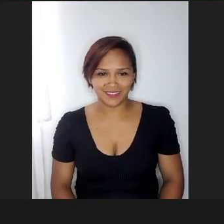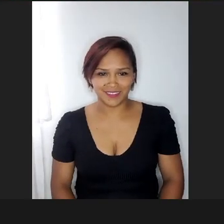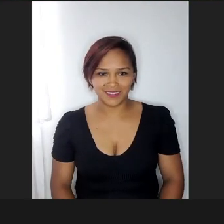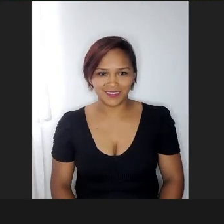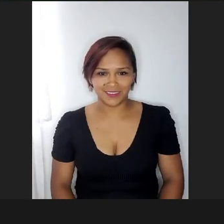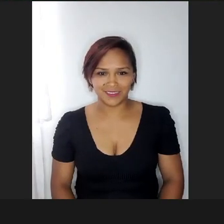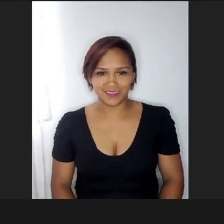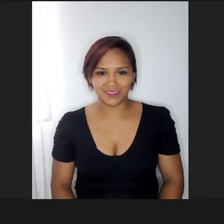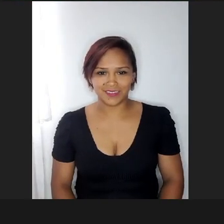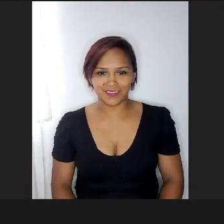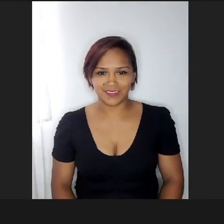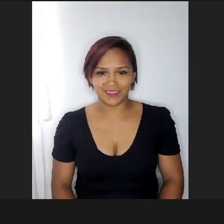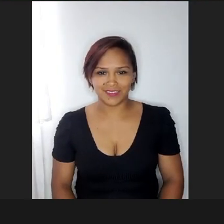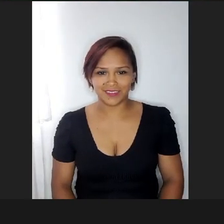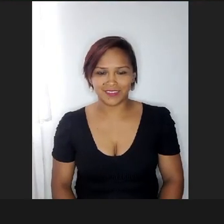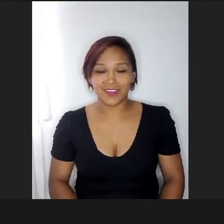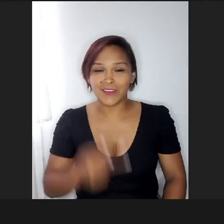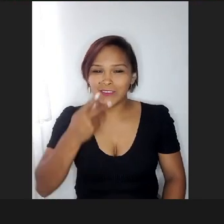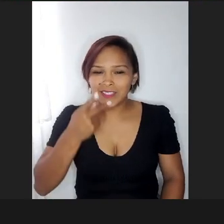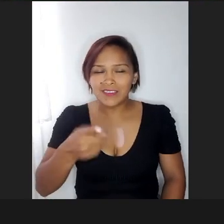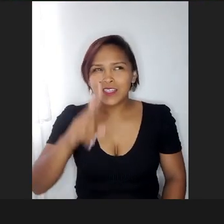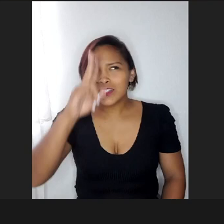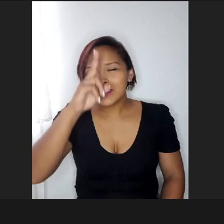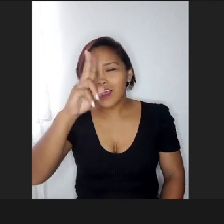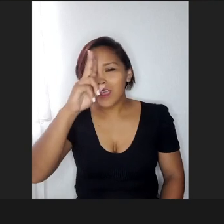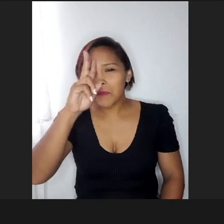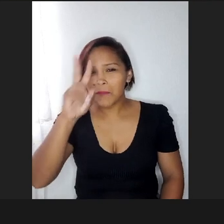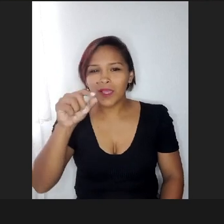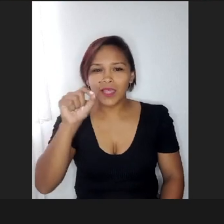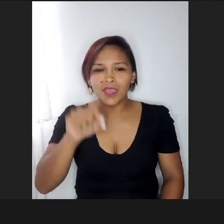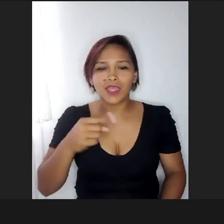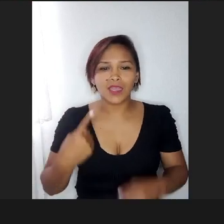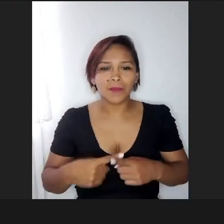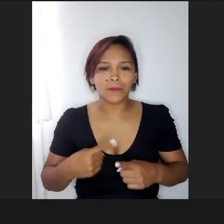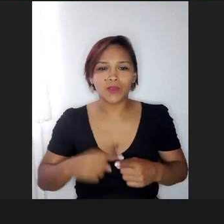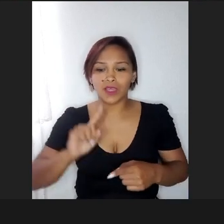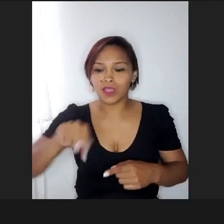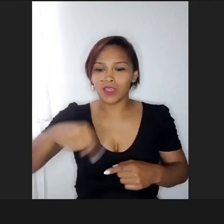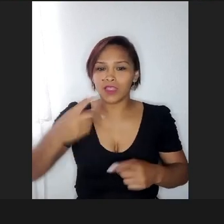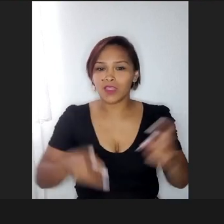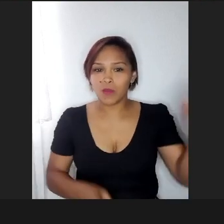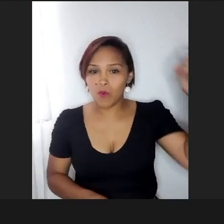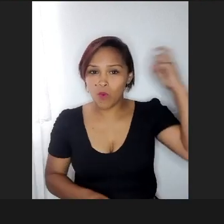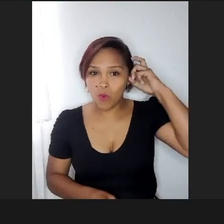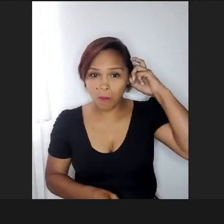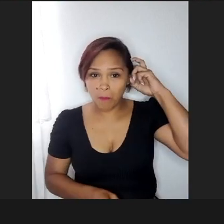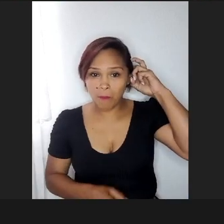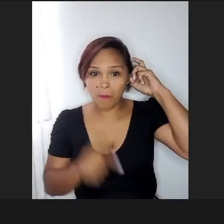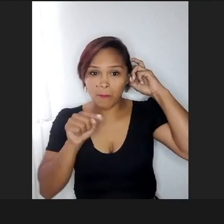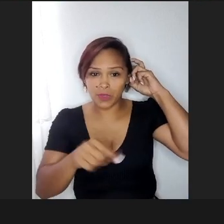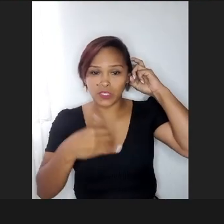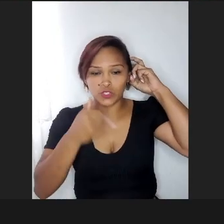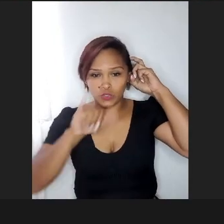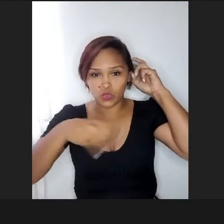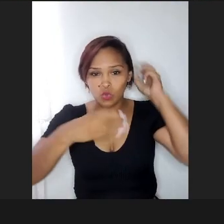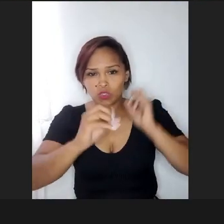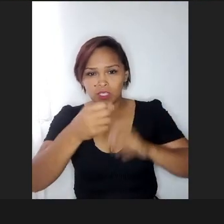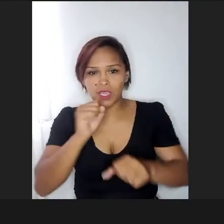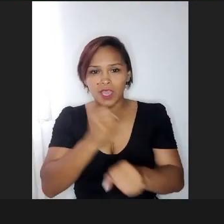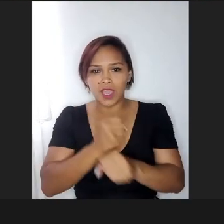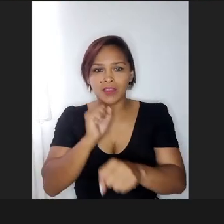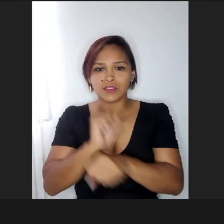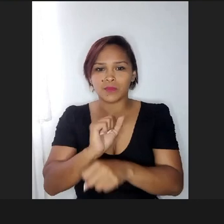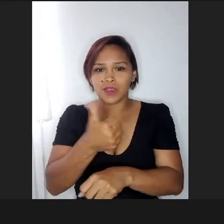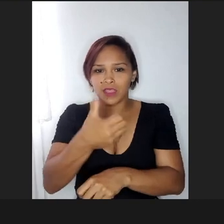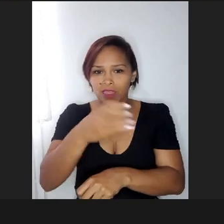Andres, você falando isso, só lembrando aqui, porque depois do implante coclear, eu esperei dez meses para a primeira